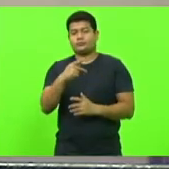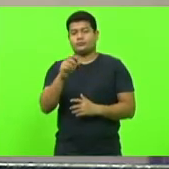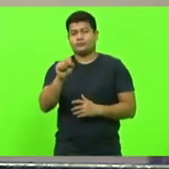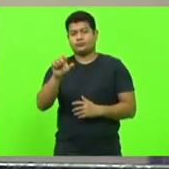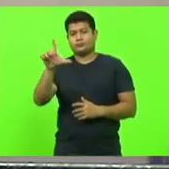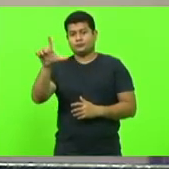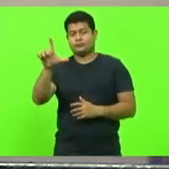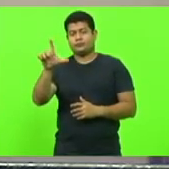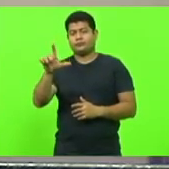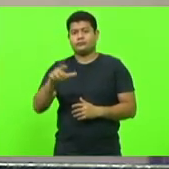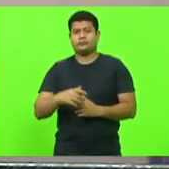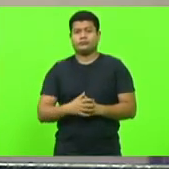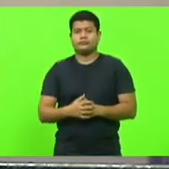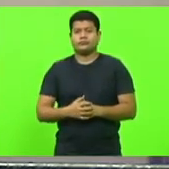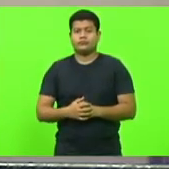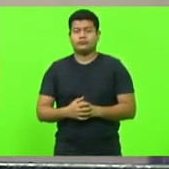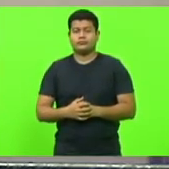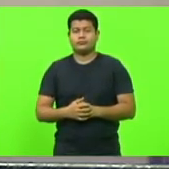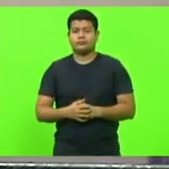inscrito?